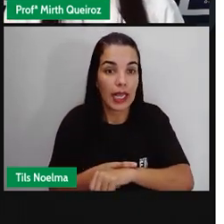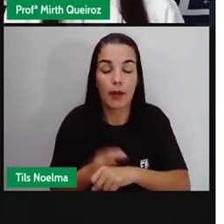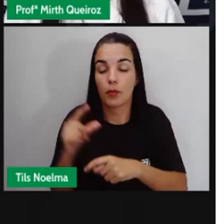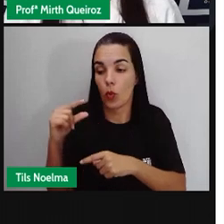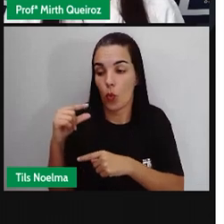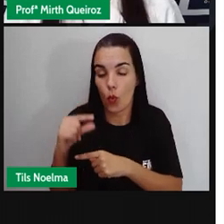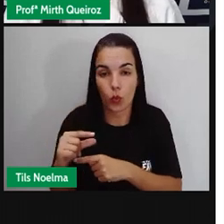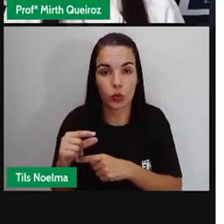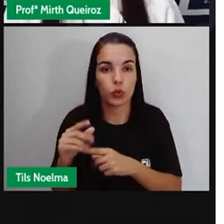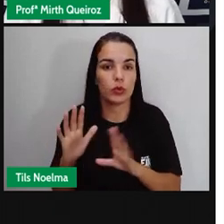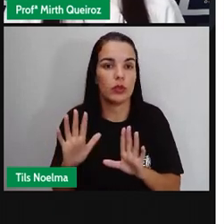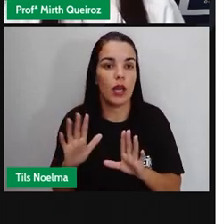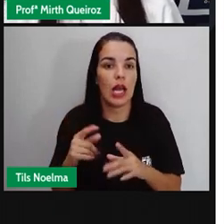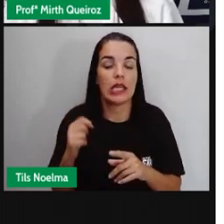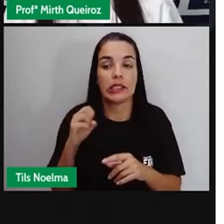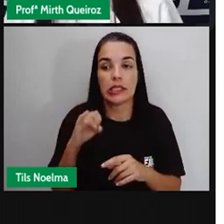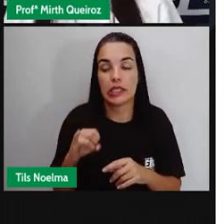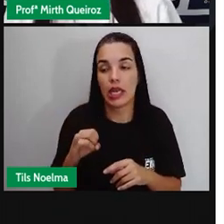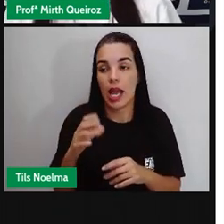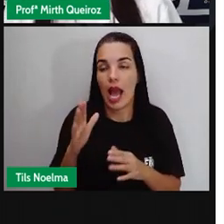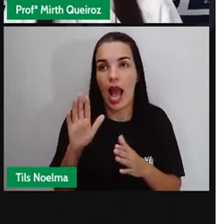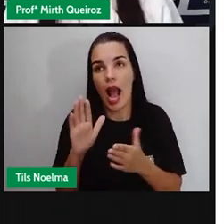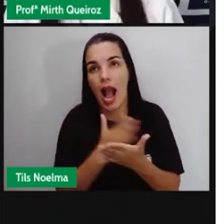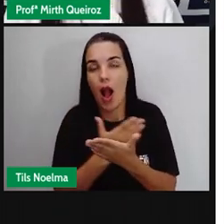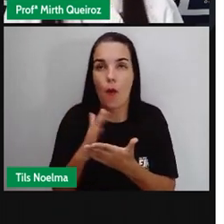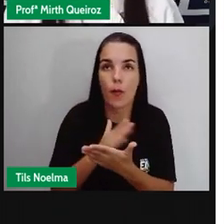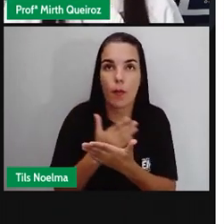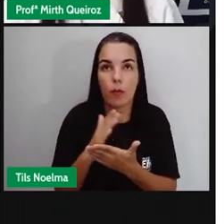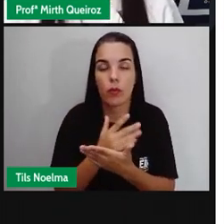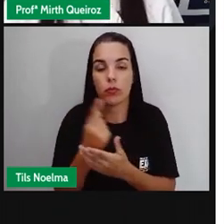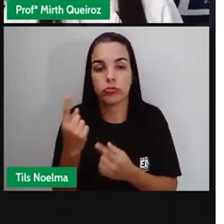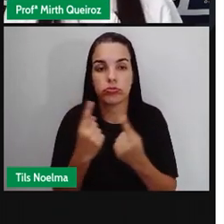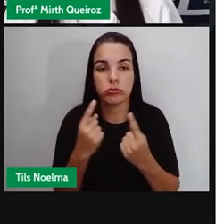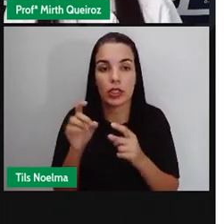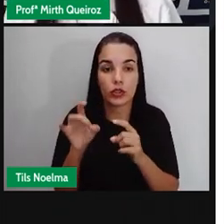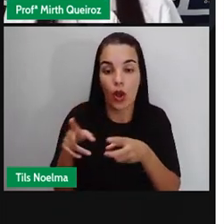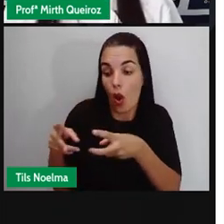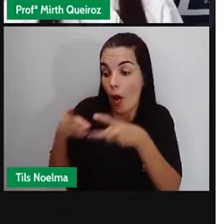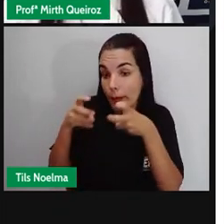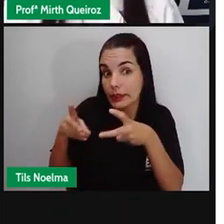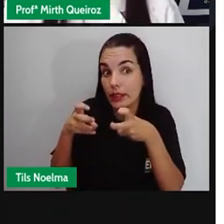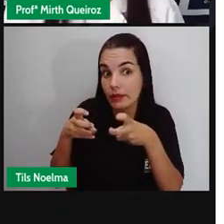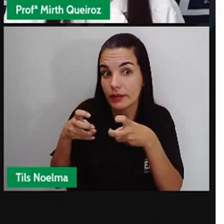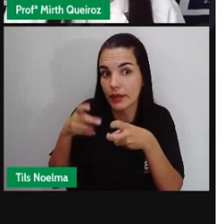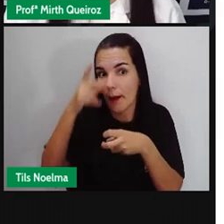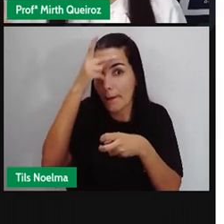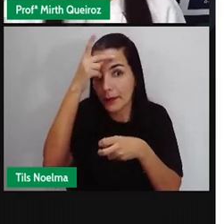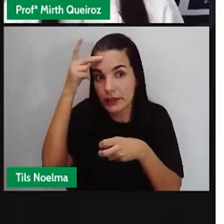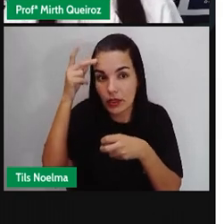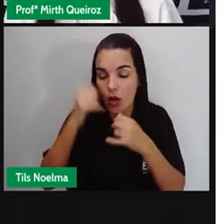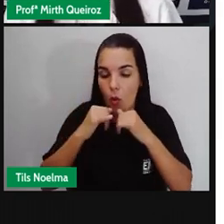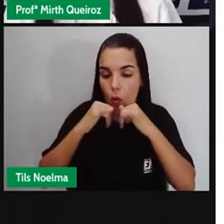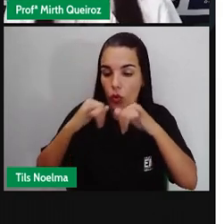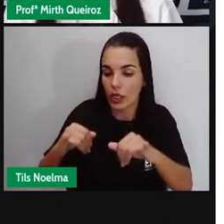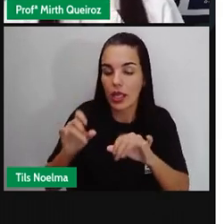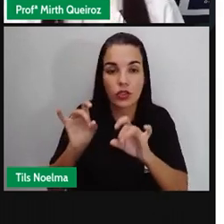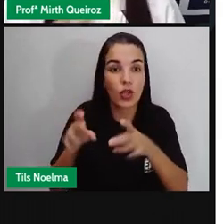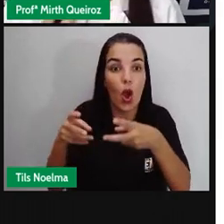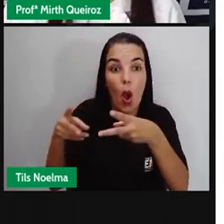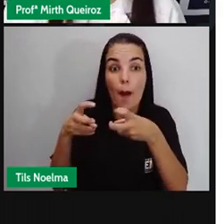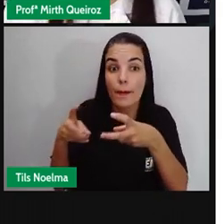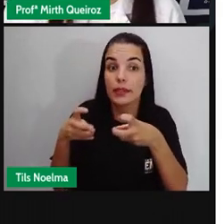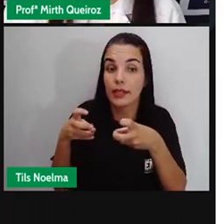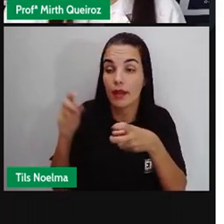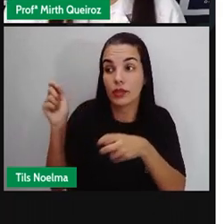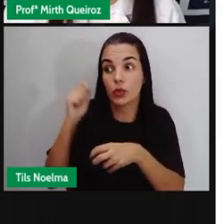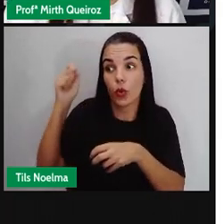geralmente, o narrador dos contos é o narrador observador. Mas se eu for fazer, os contos de fada, né? Mas